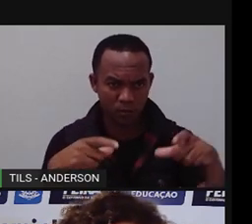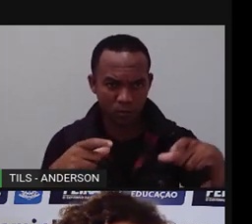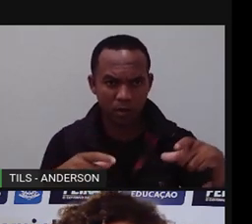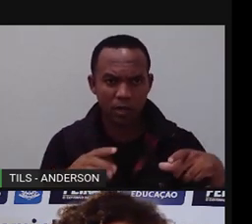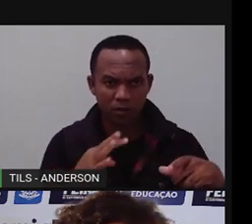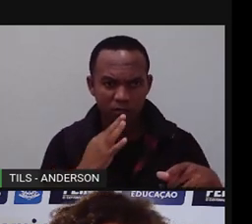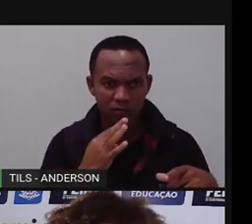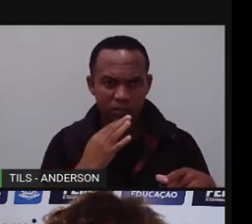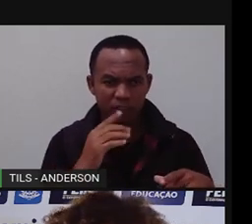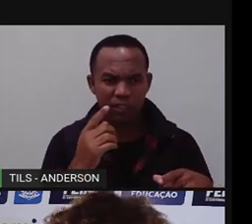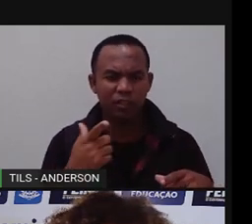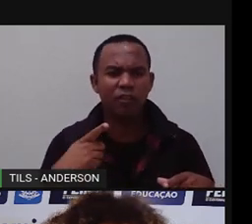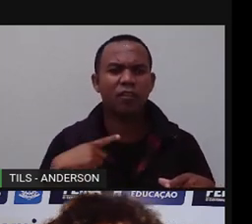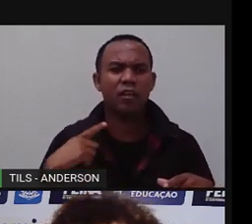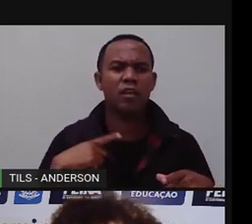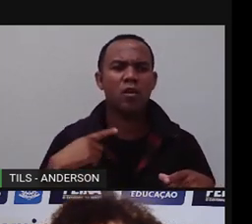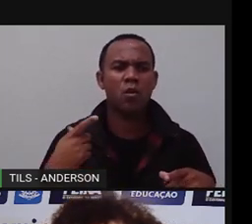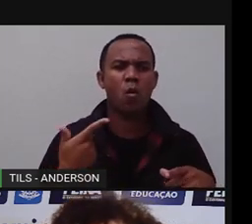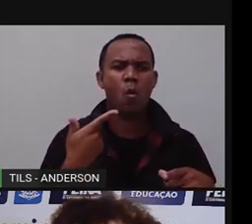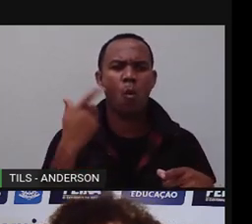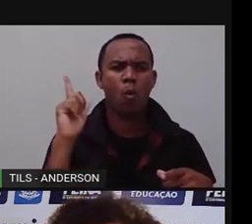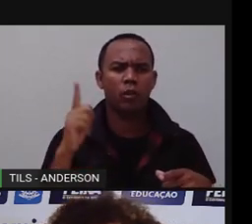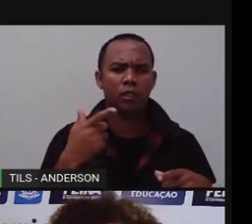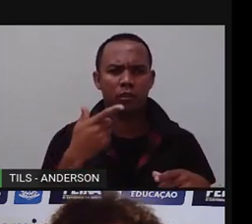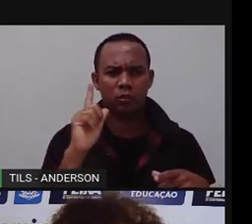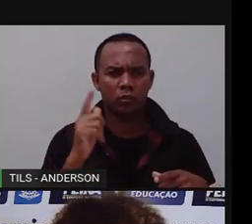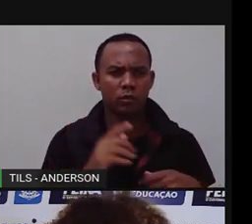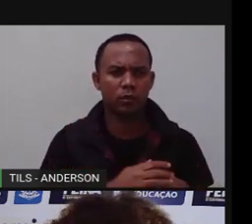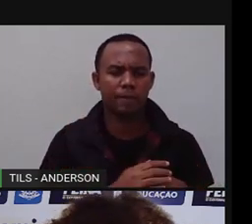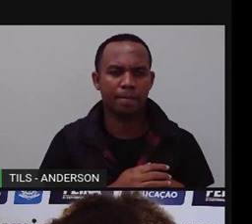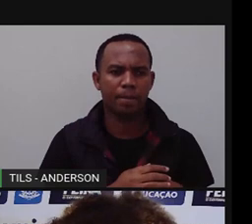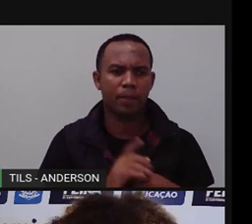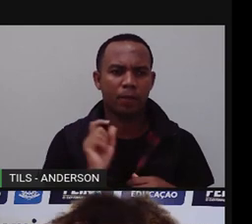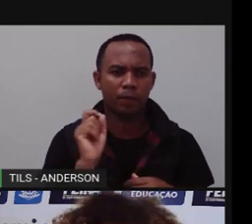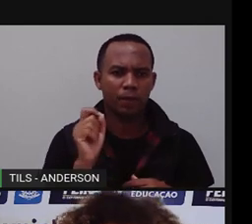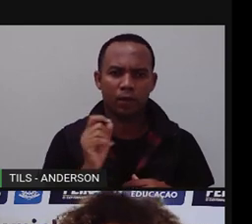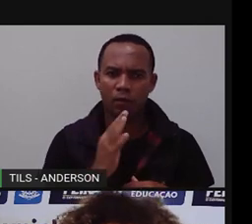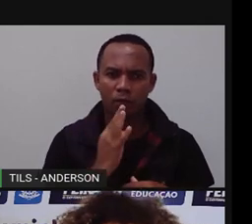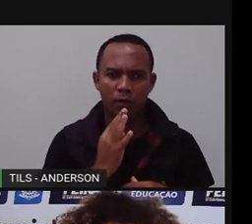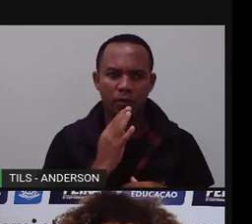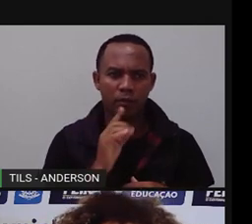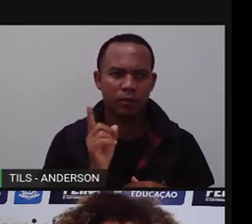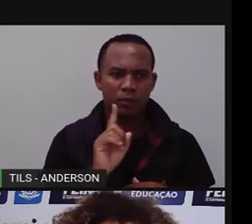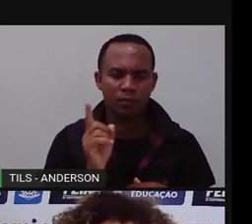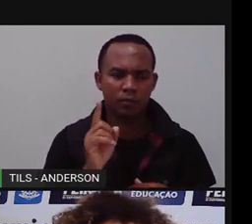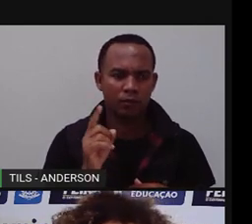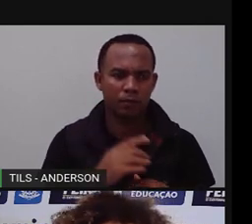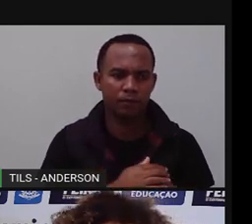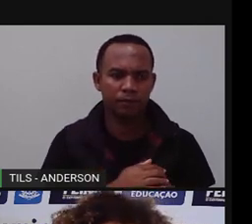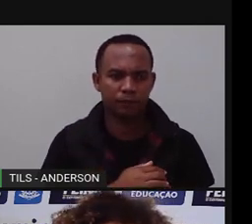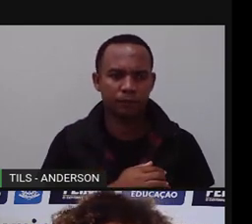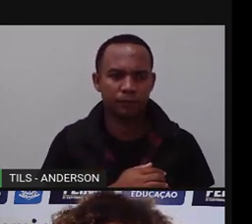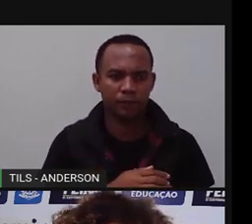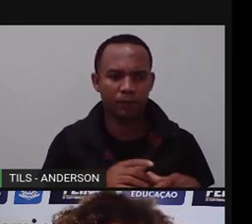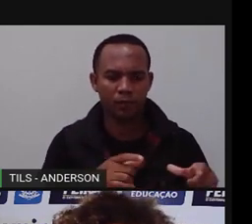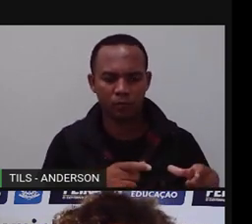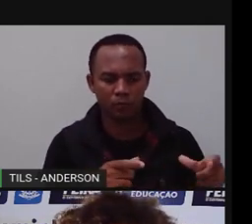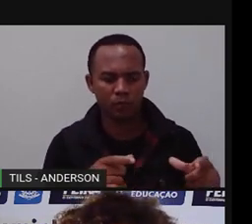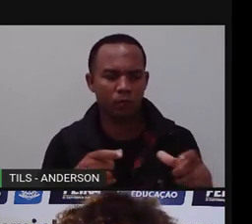quilombolas. Existe uma outra, existem outras que não são reconhecidas, essas que a Pro estava falando são as